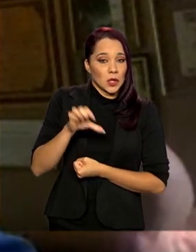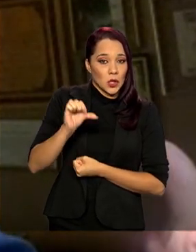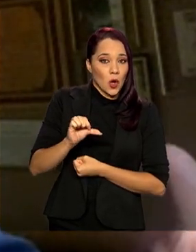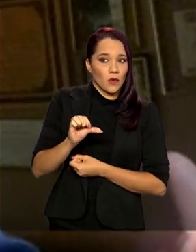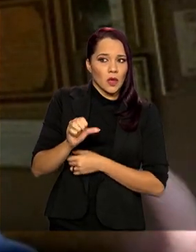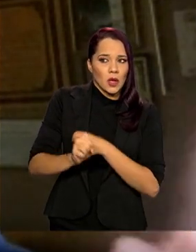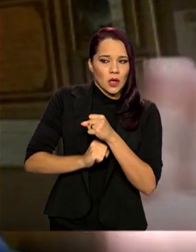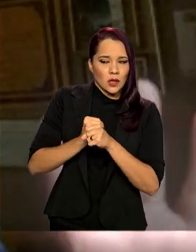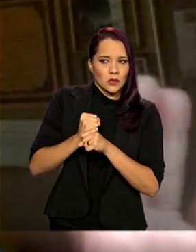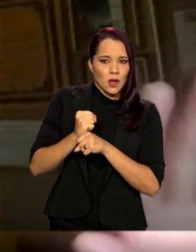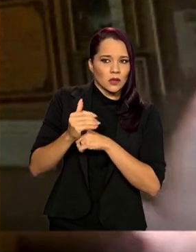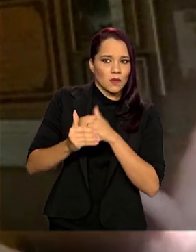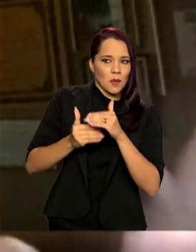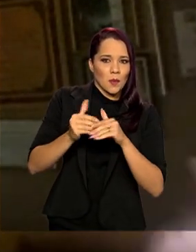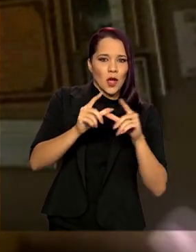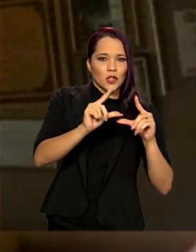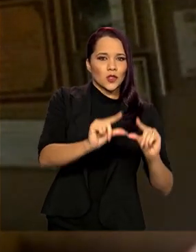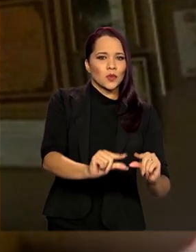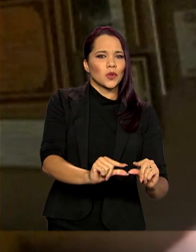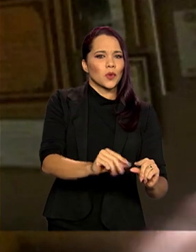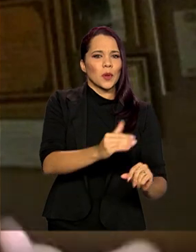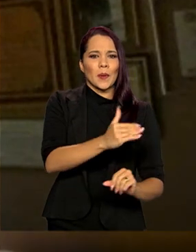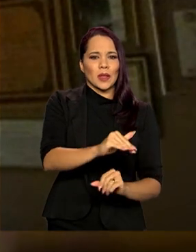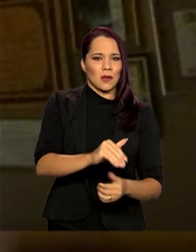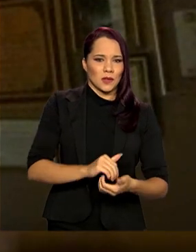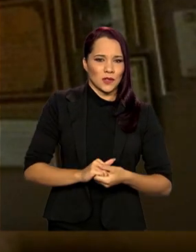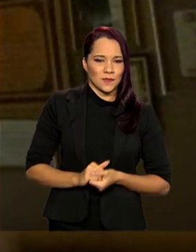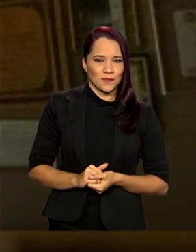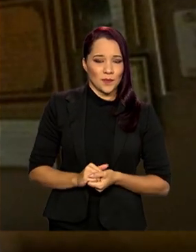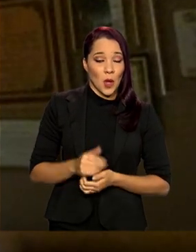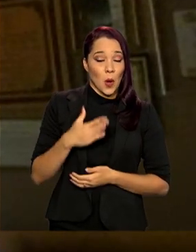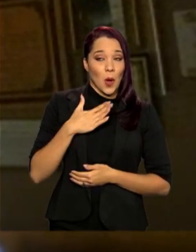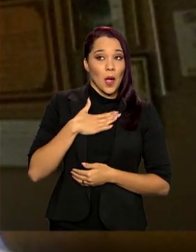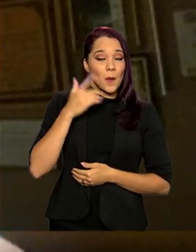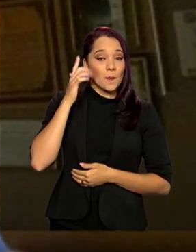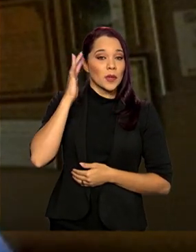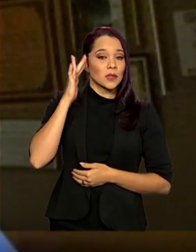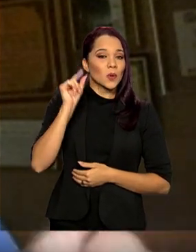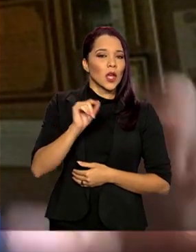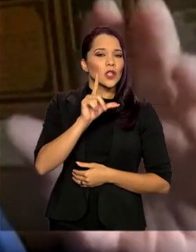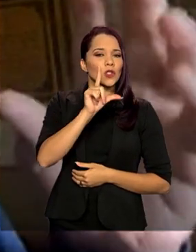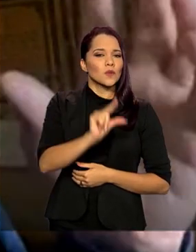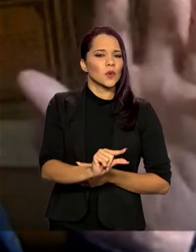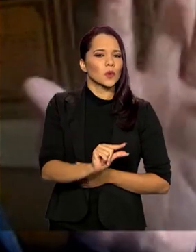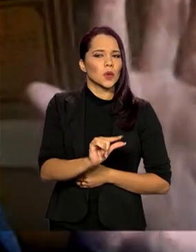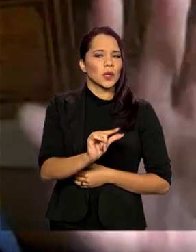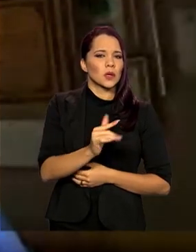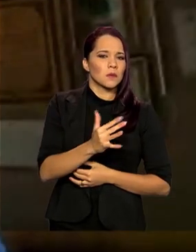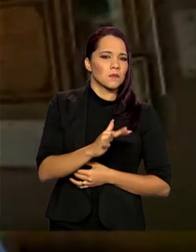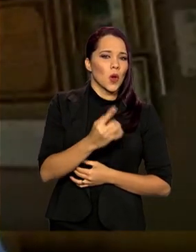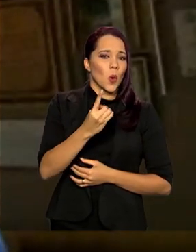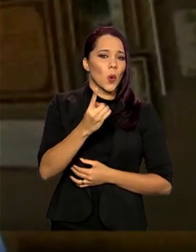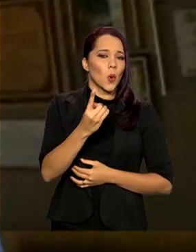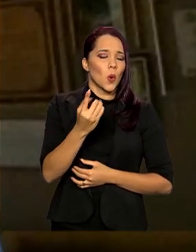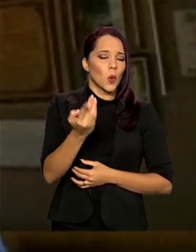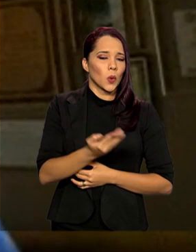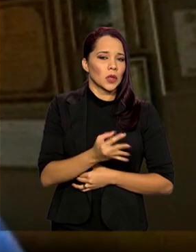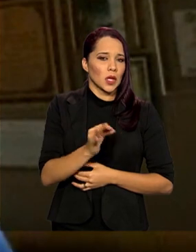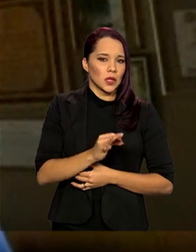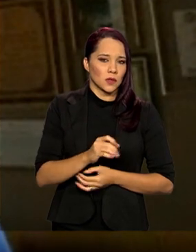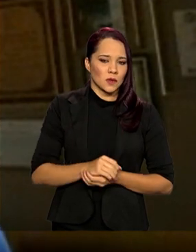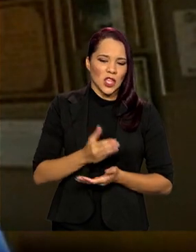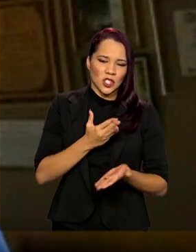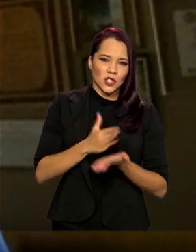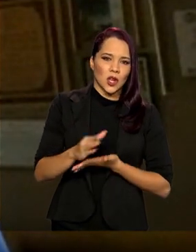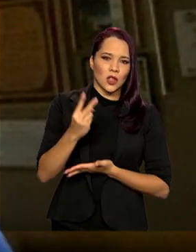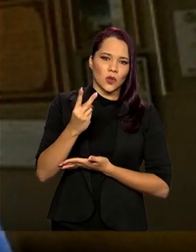poucos anos, você pode reduzir isso para menos da metade. O meu ideal é reduzir um terço, eliminar dois